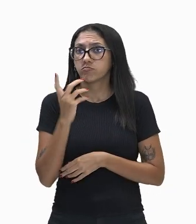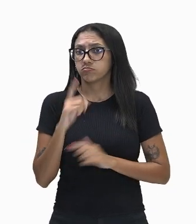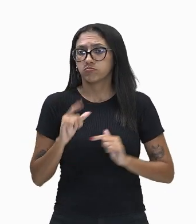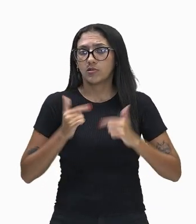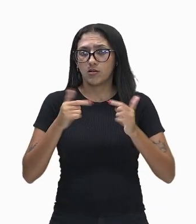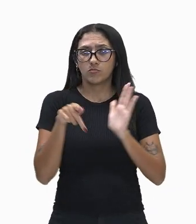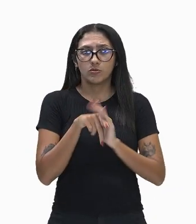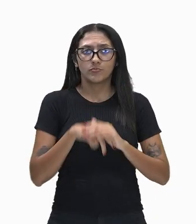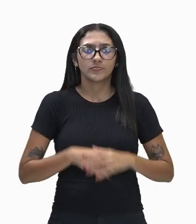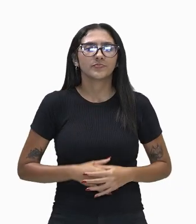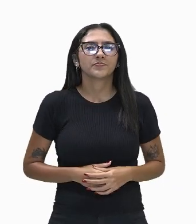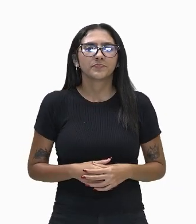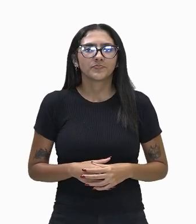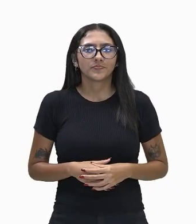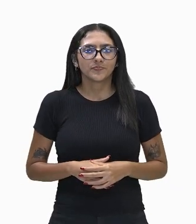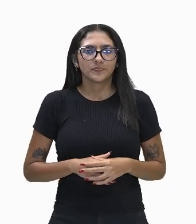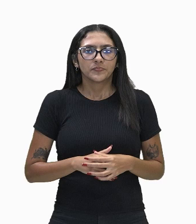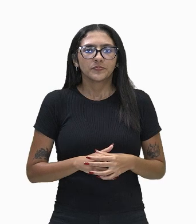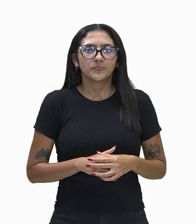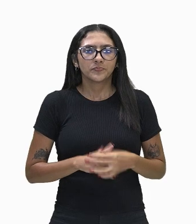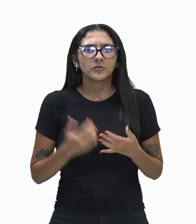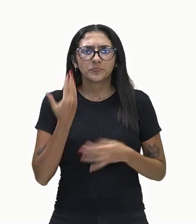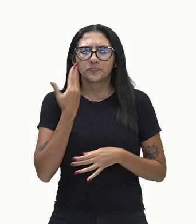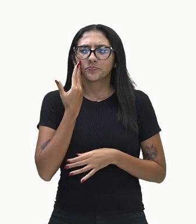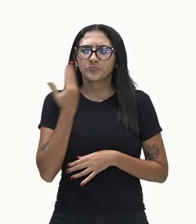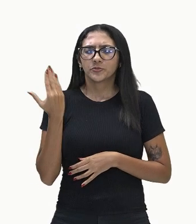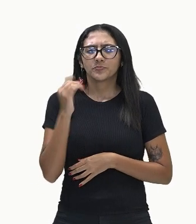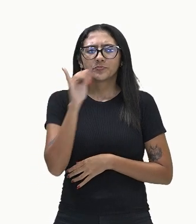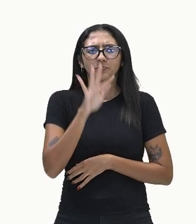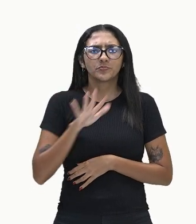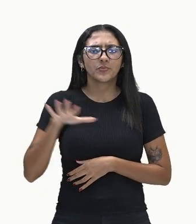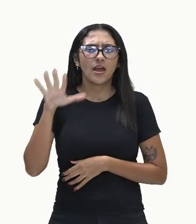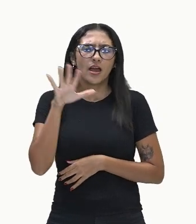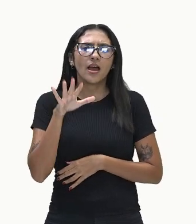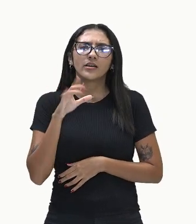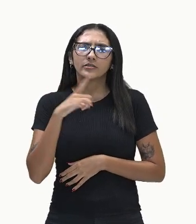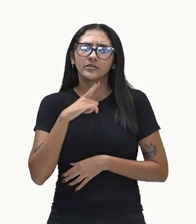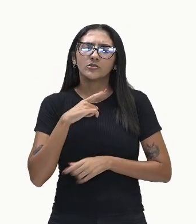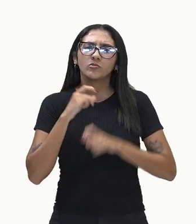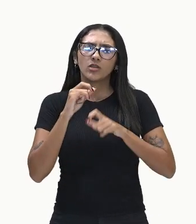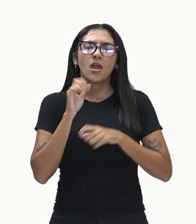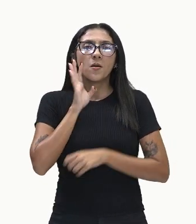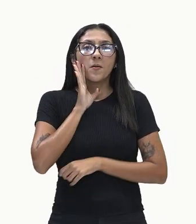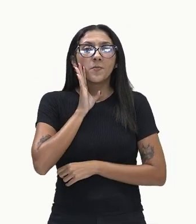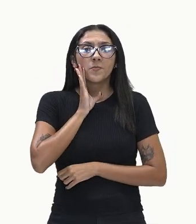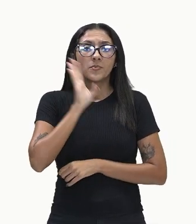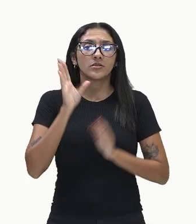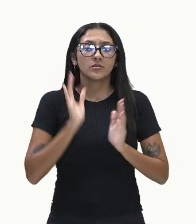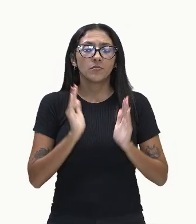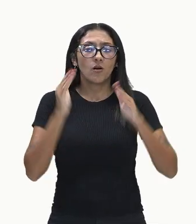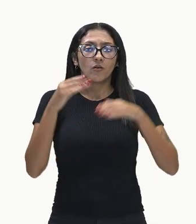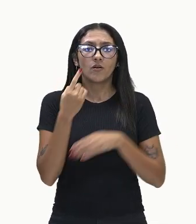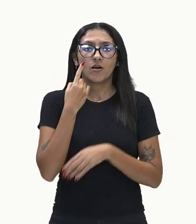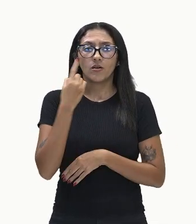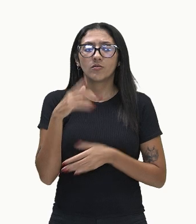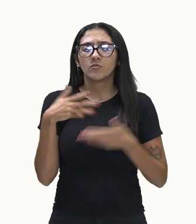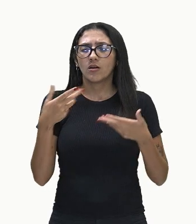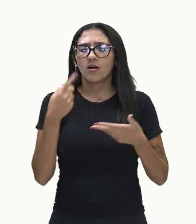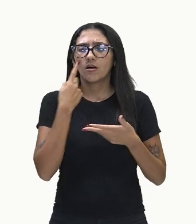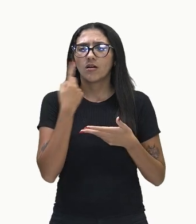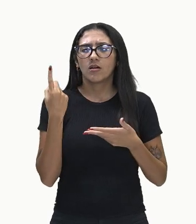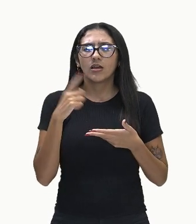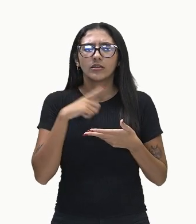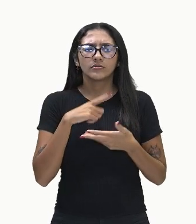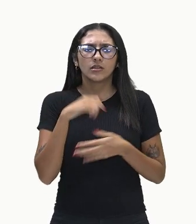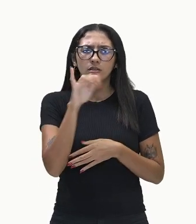Nós temos aí, percebam que ao lado dessa figura, na região central dela, melhor dizendo para você, tem a